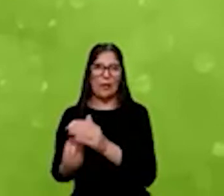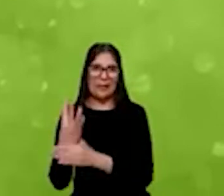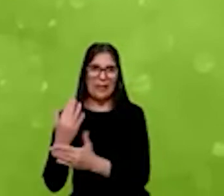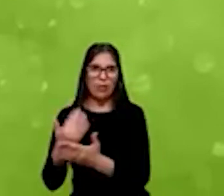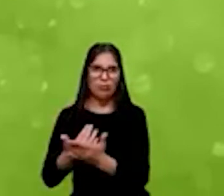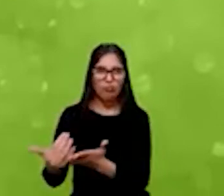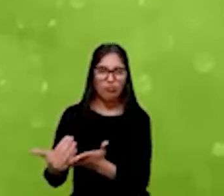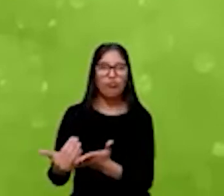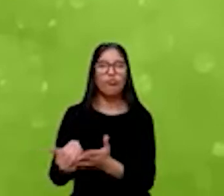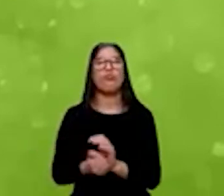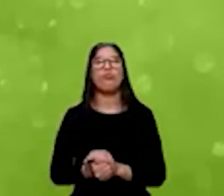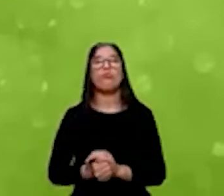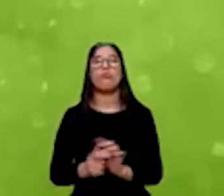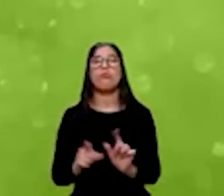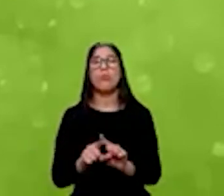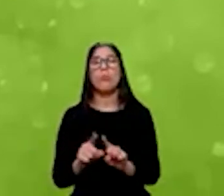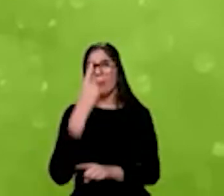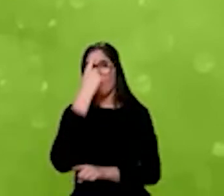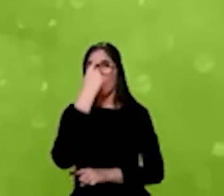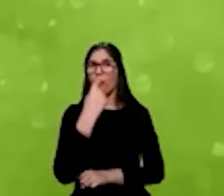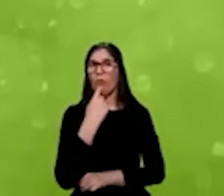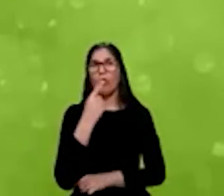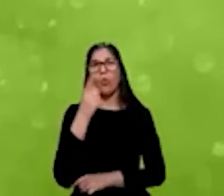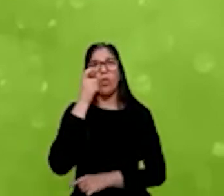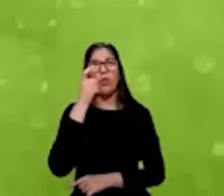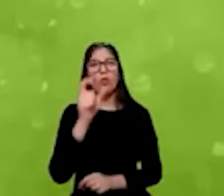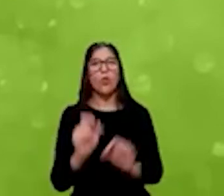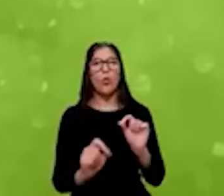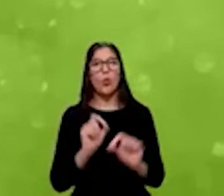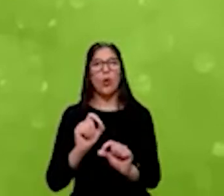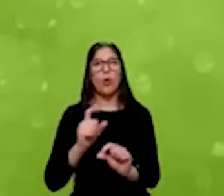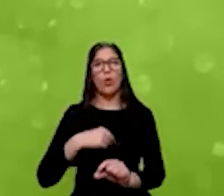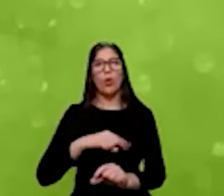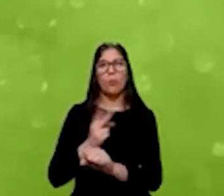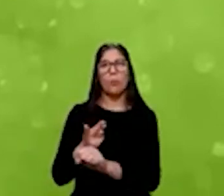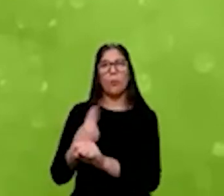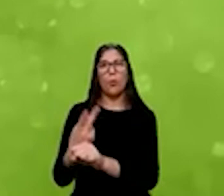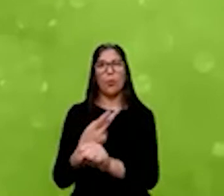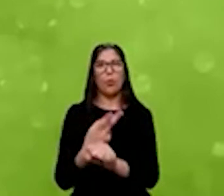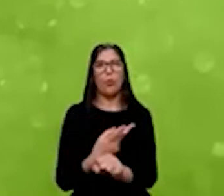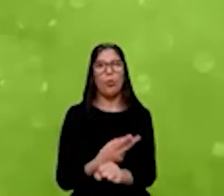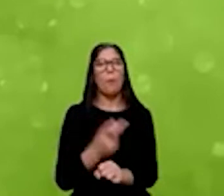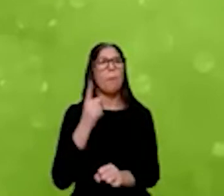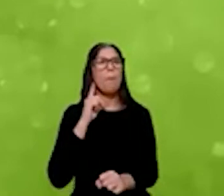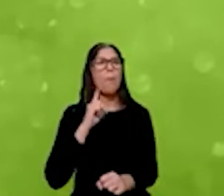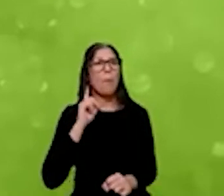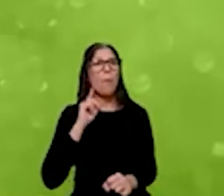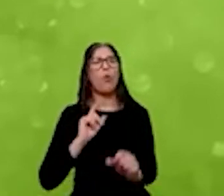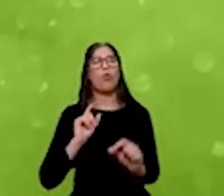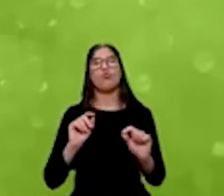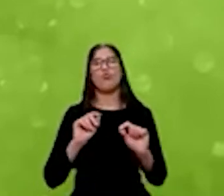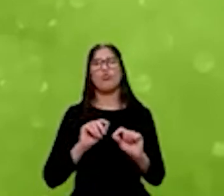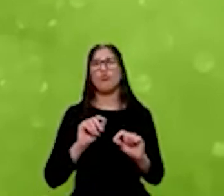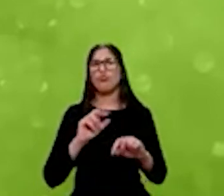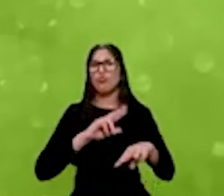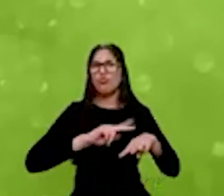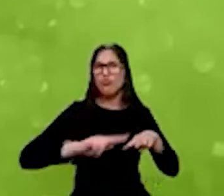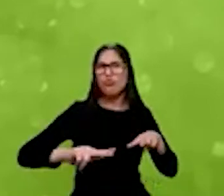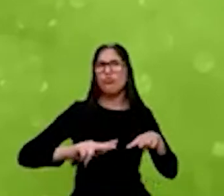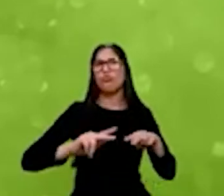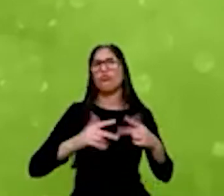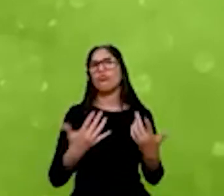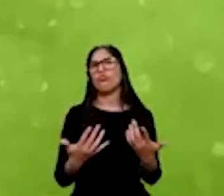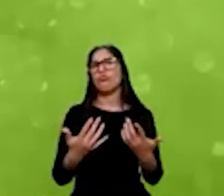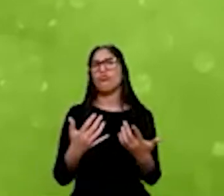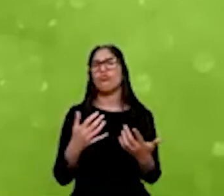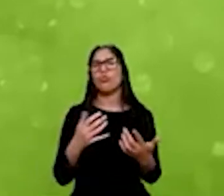perfil muito interessante, nós buscamos intencionalmente a diversidade de gênero, geográfica, além da